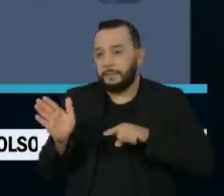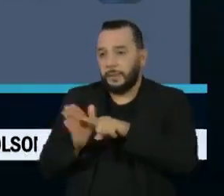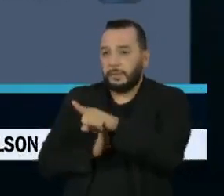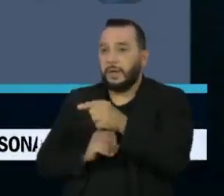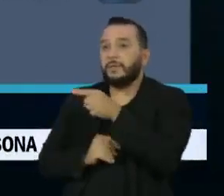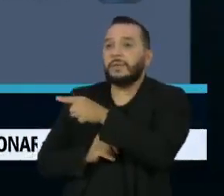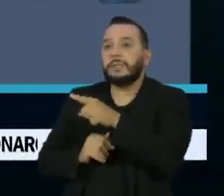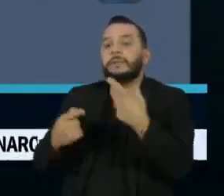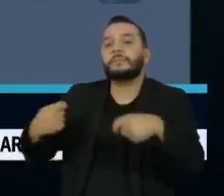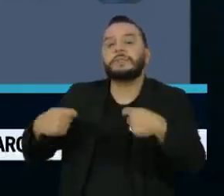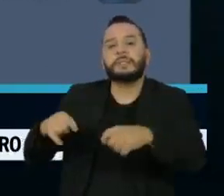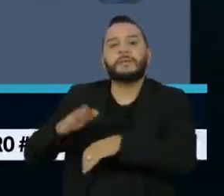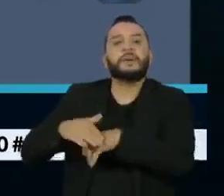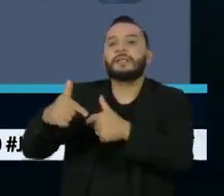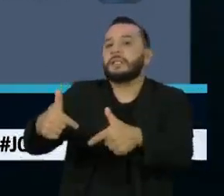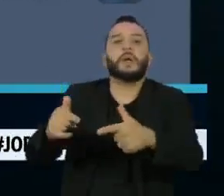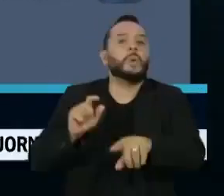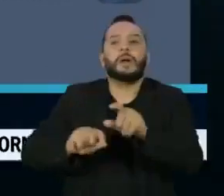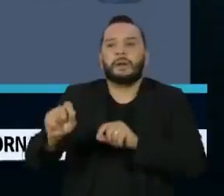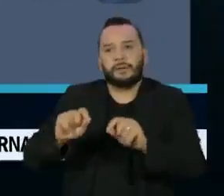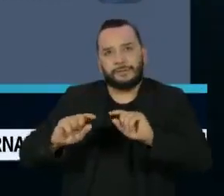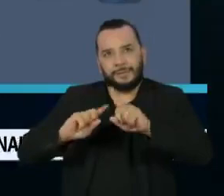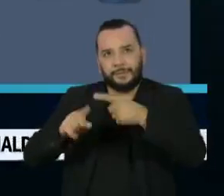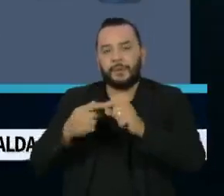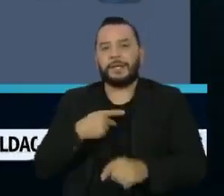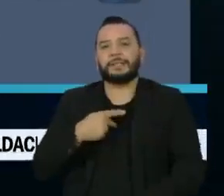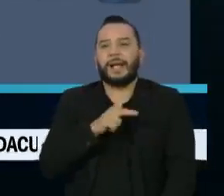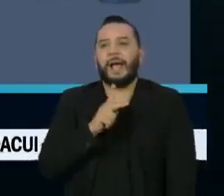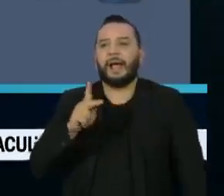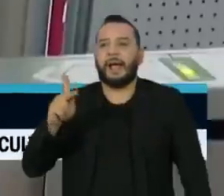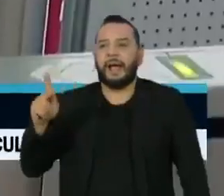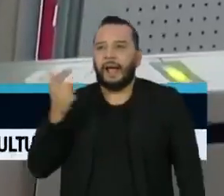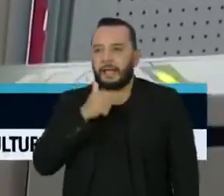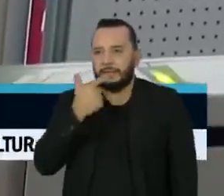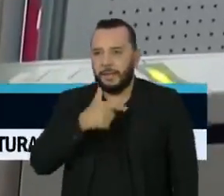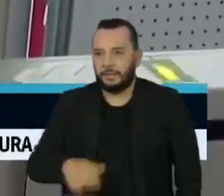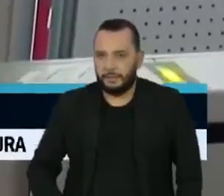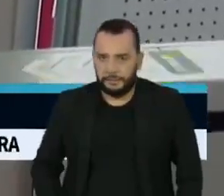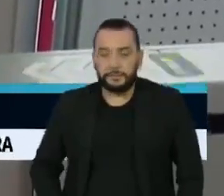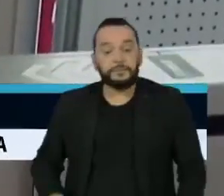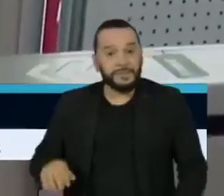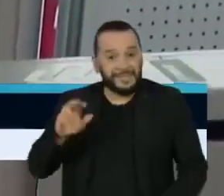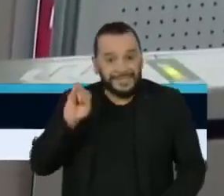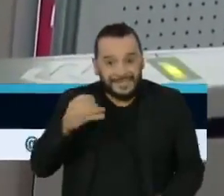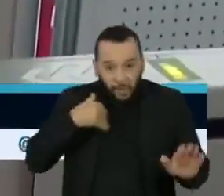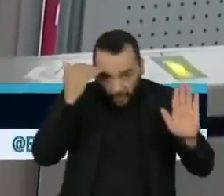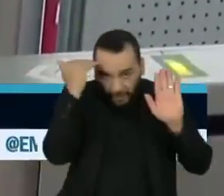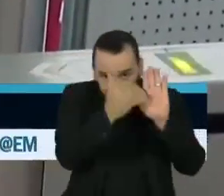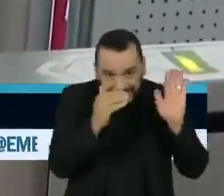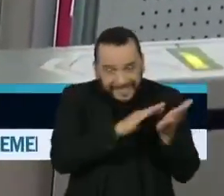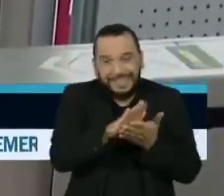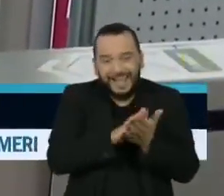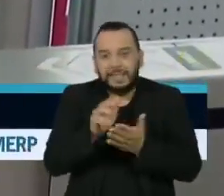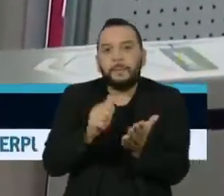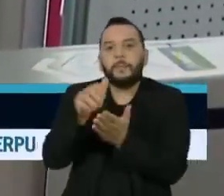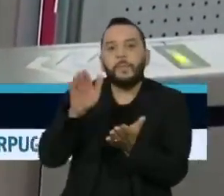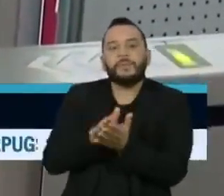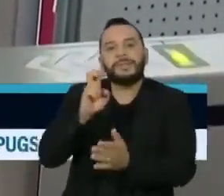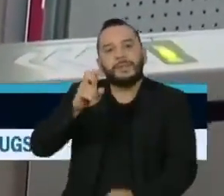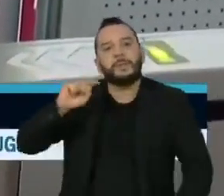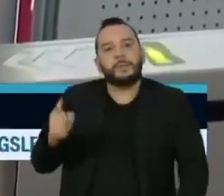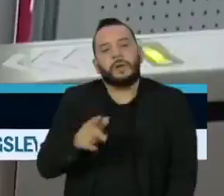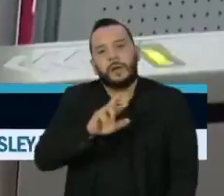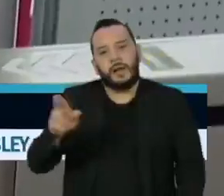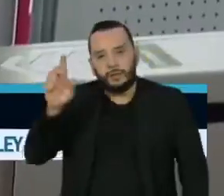você o que é preciso fazer. E finalizou com risadas. A multa, em caso de descumprimento, é de R 5 mil